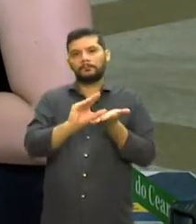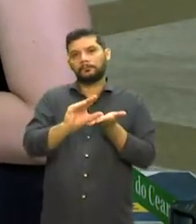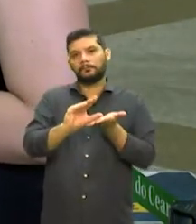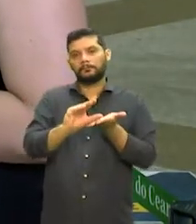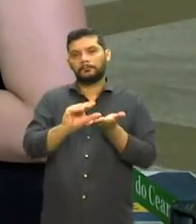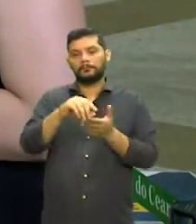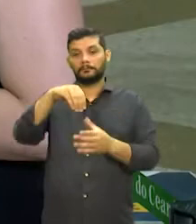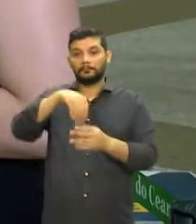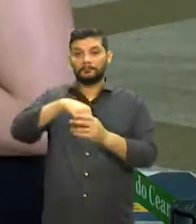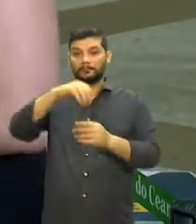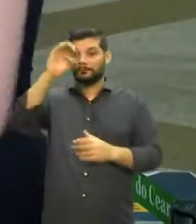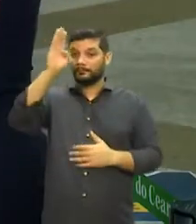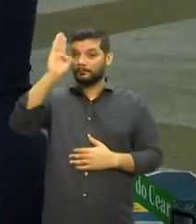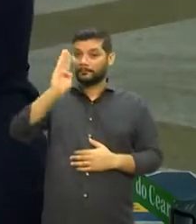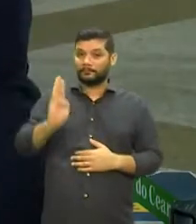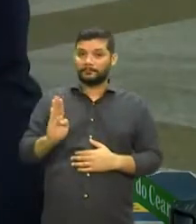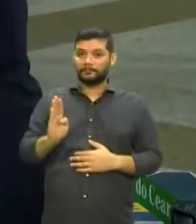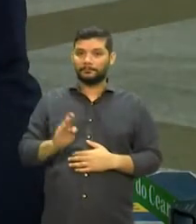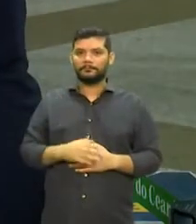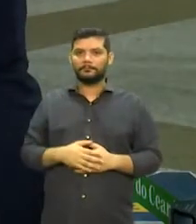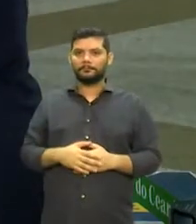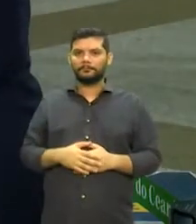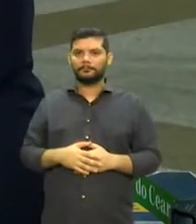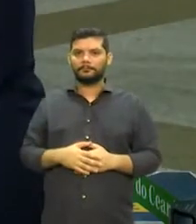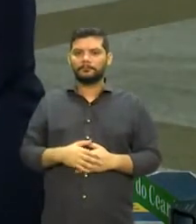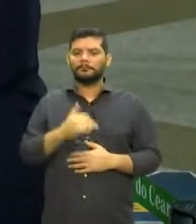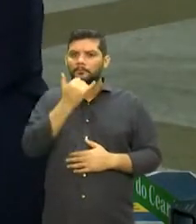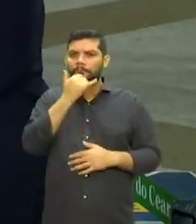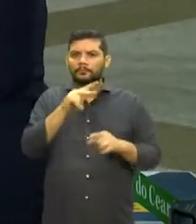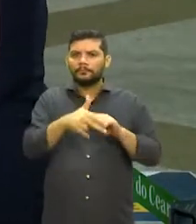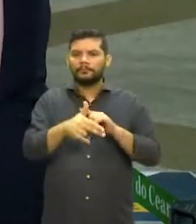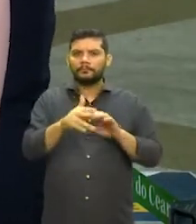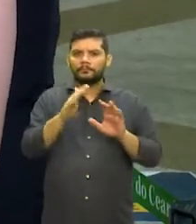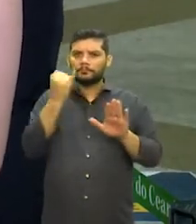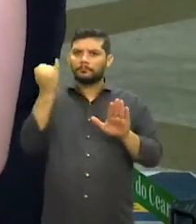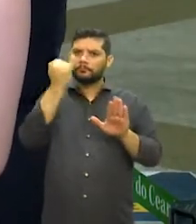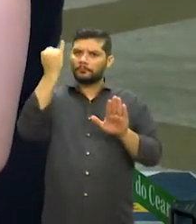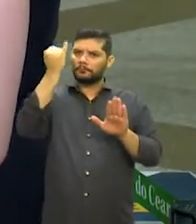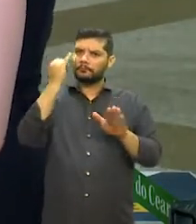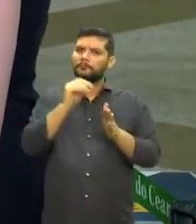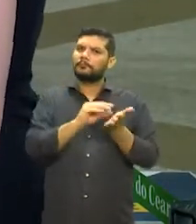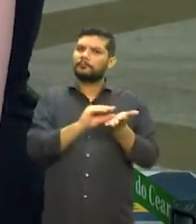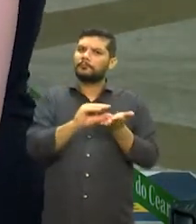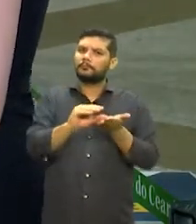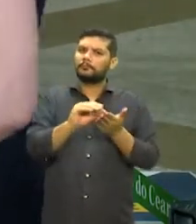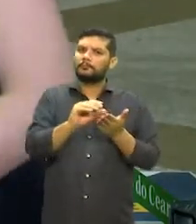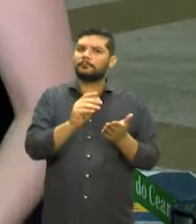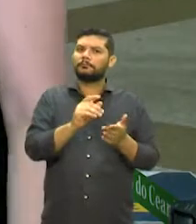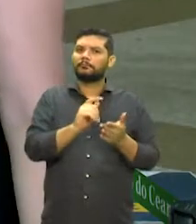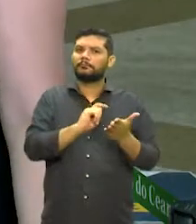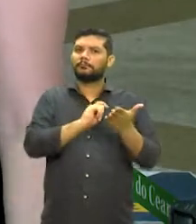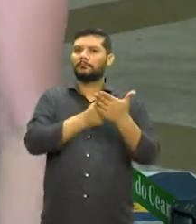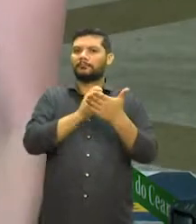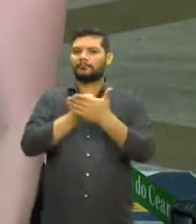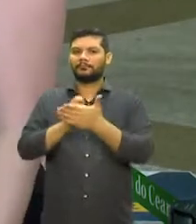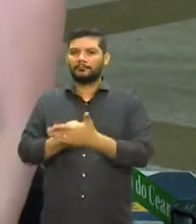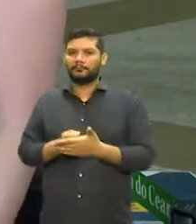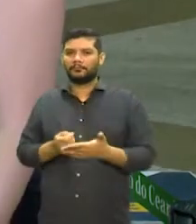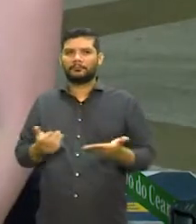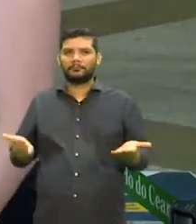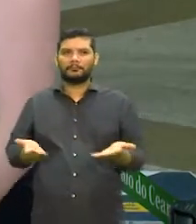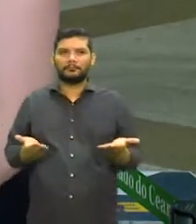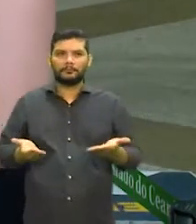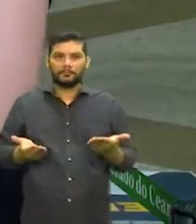Brasil. É importante, desculpe interromper o senhor, é importante falar dessa história do financiamento, porque, assim, a gente está passando por uma